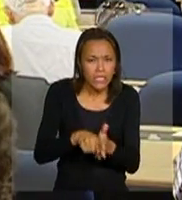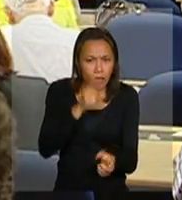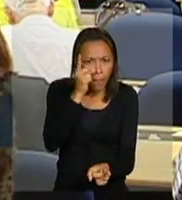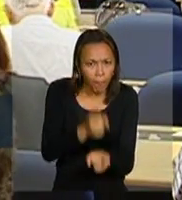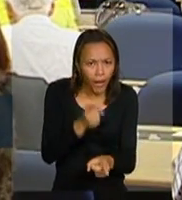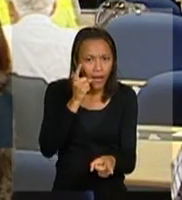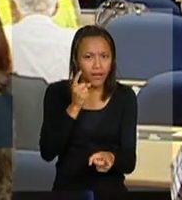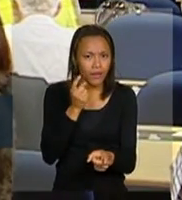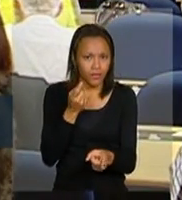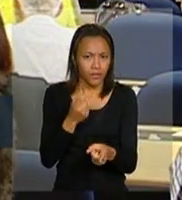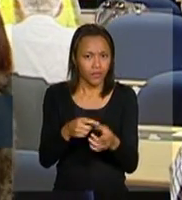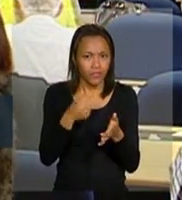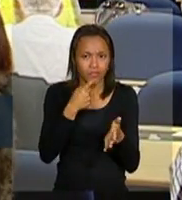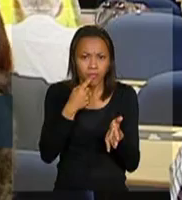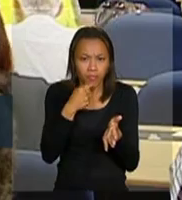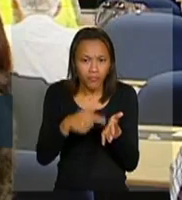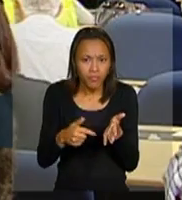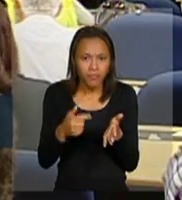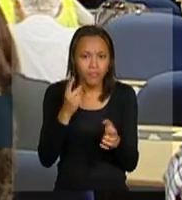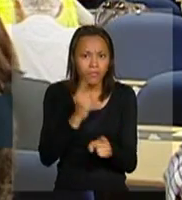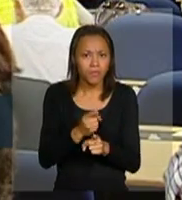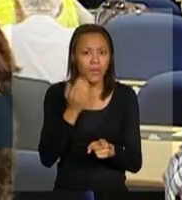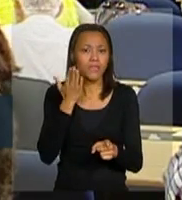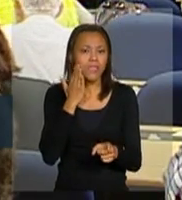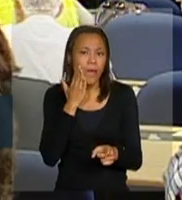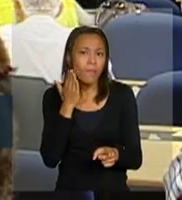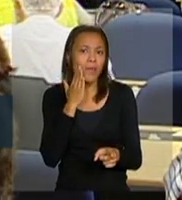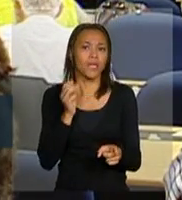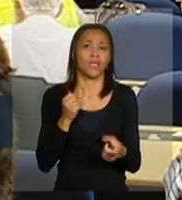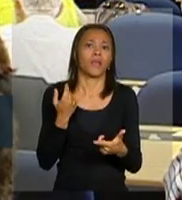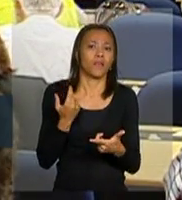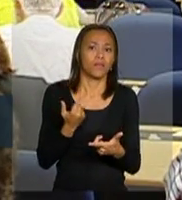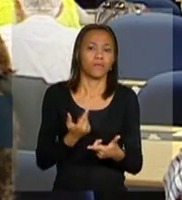esse diagnóstico é o ao longo do ano,